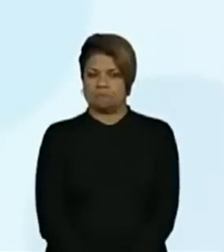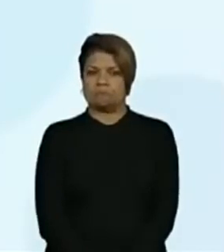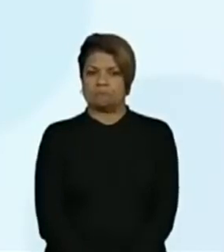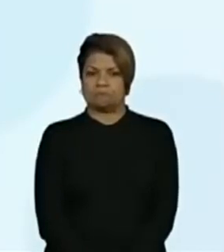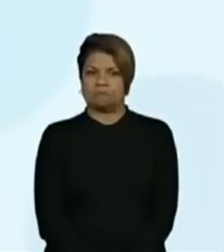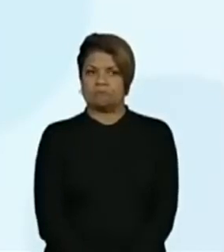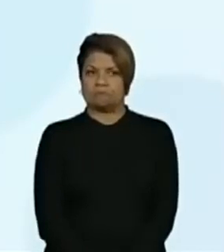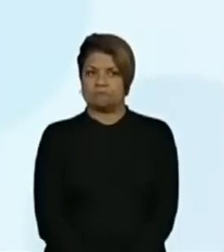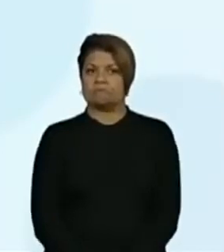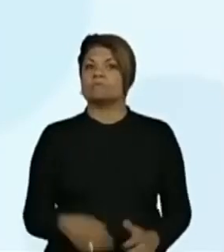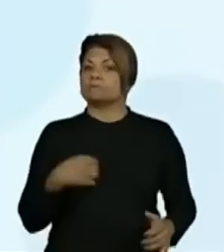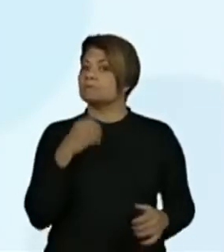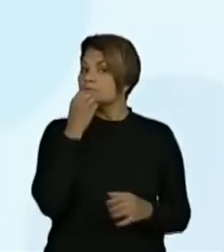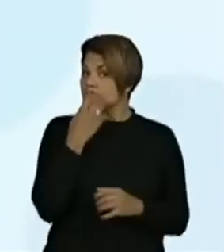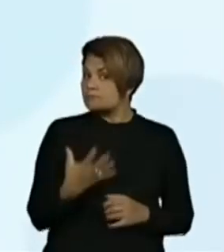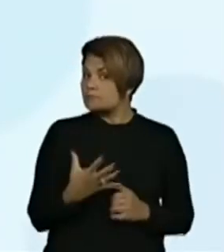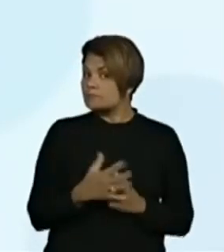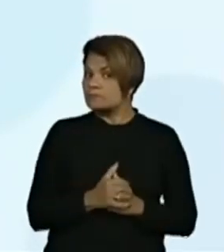Muito bem.